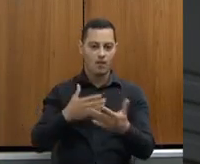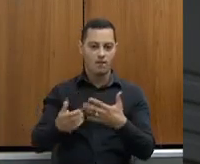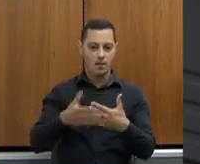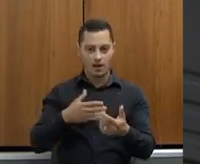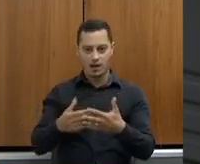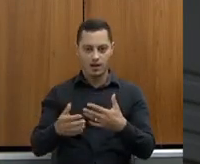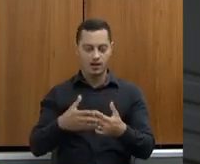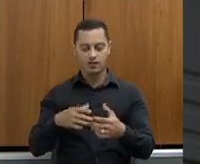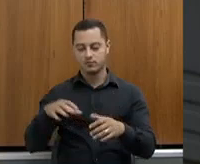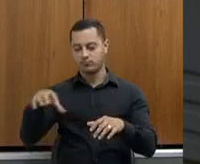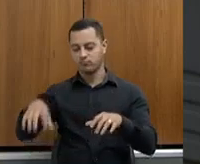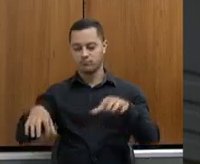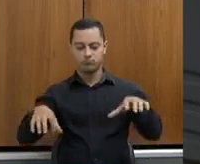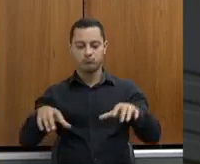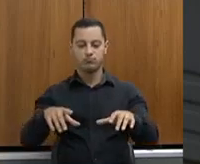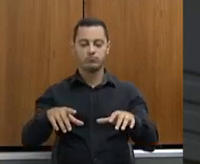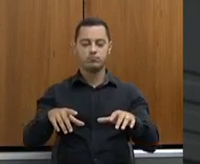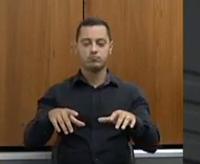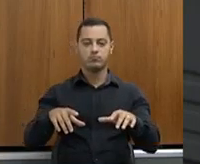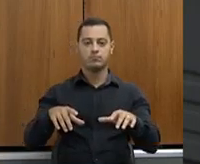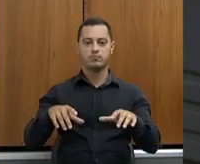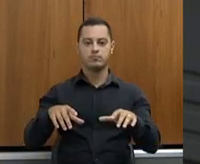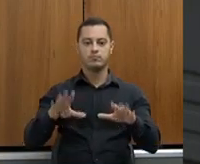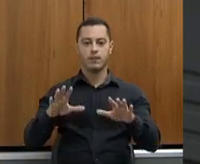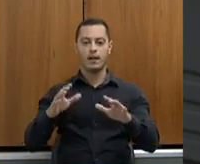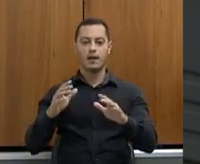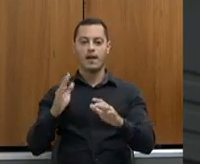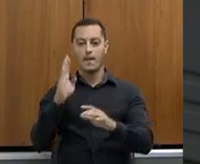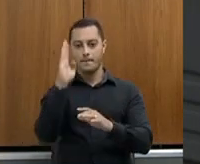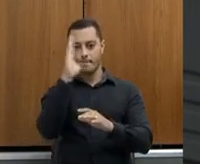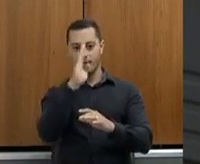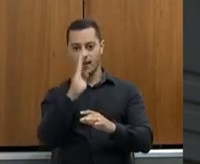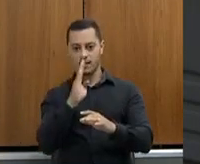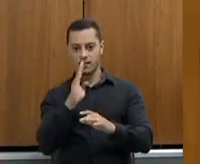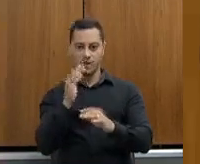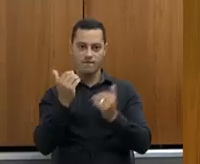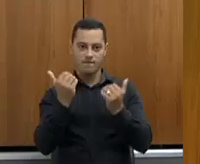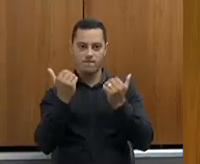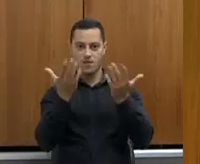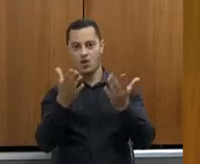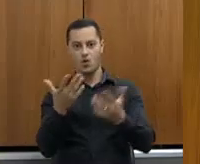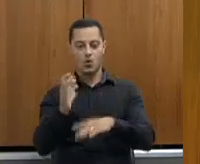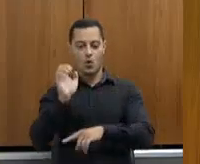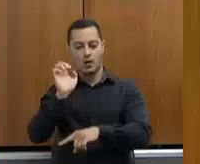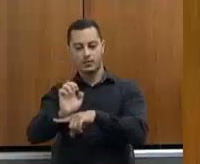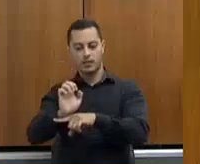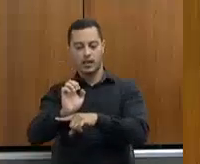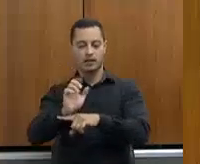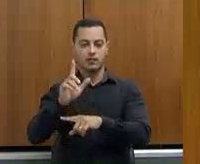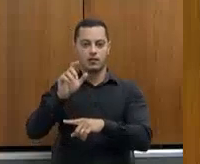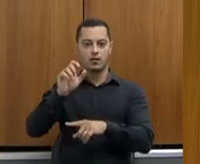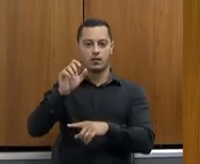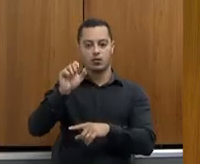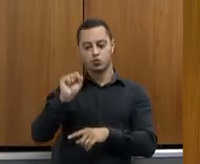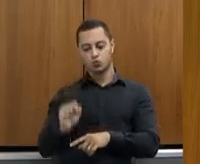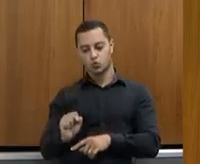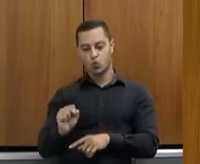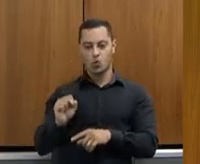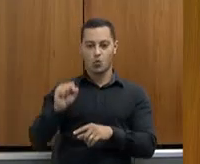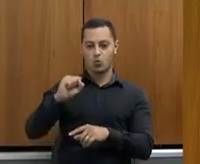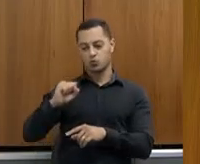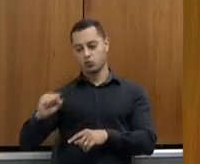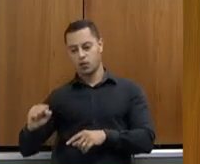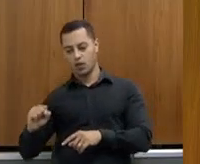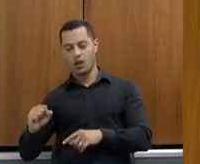frigoríficos, o ICM. Para fora do Brasil, do estado de Minas Gerais, para estados do sudeste, sul é 12%, para